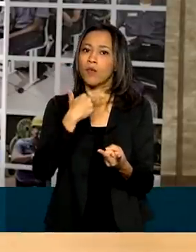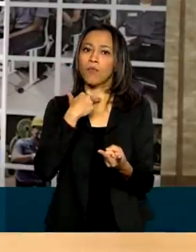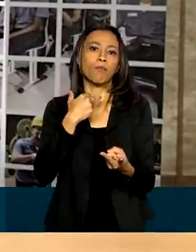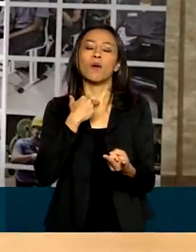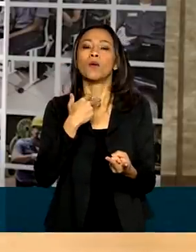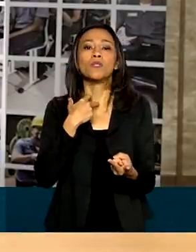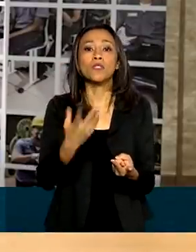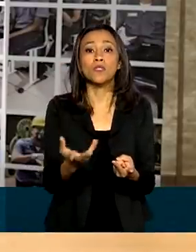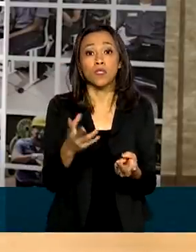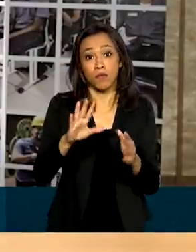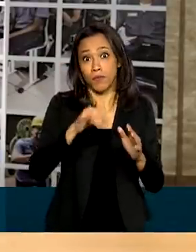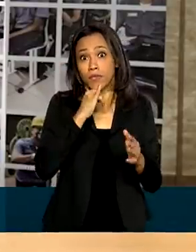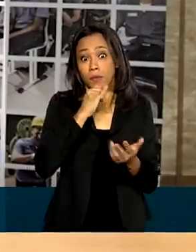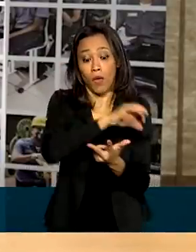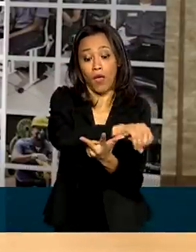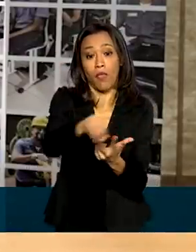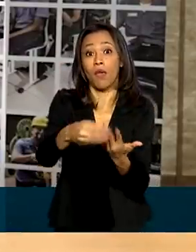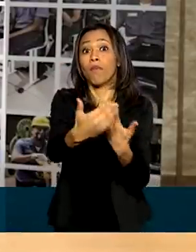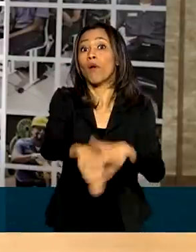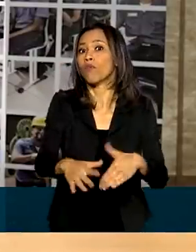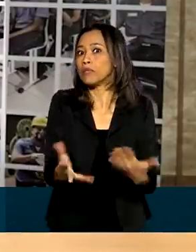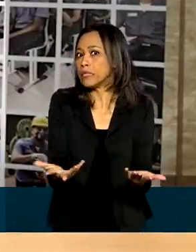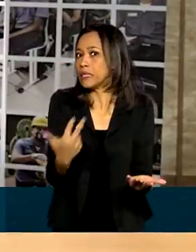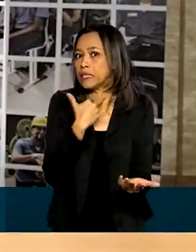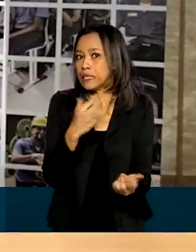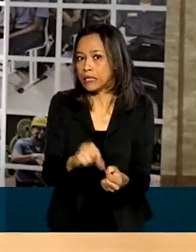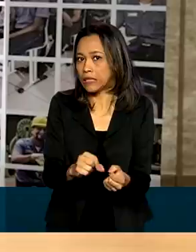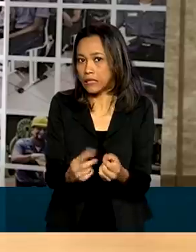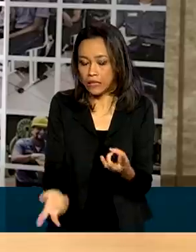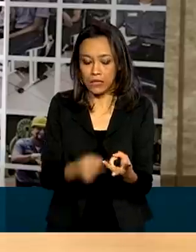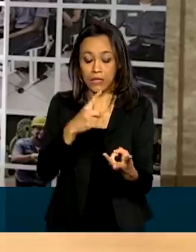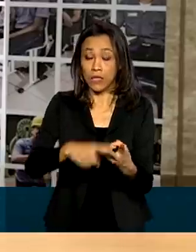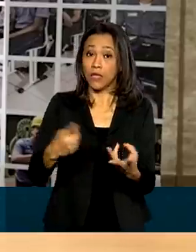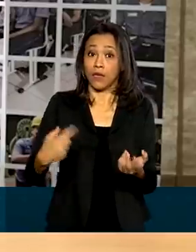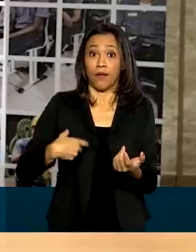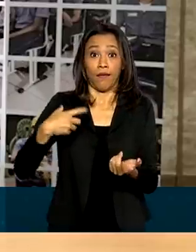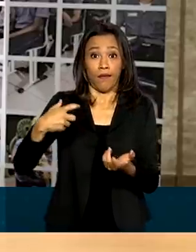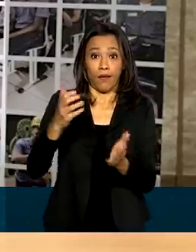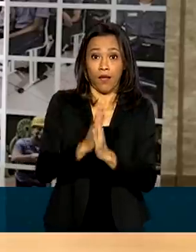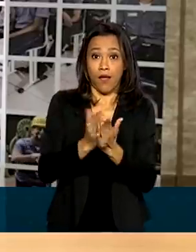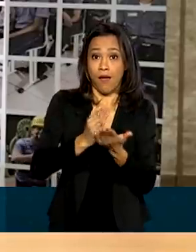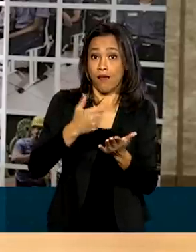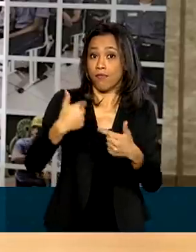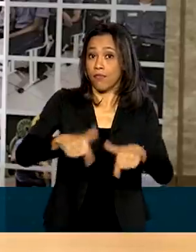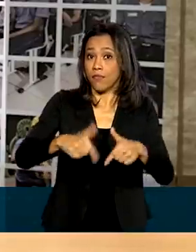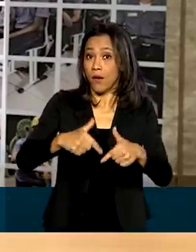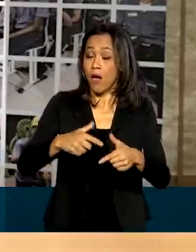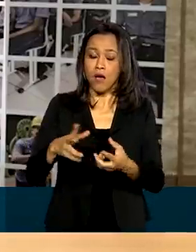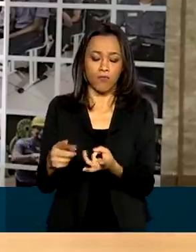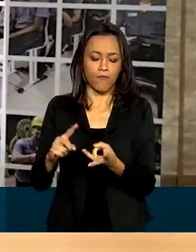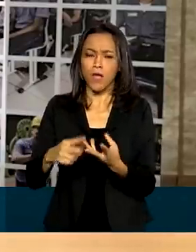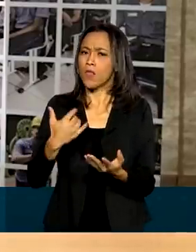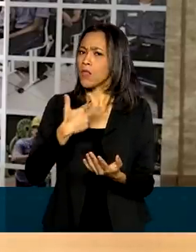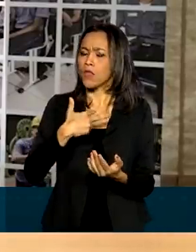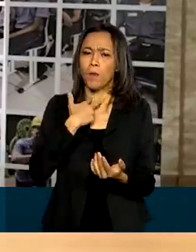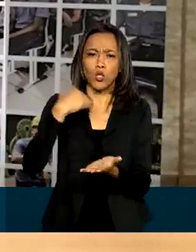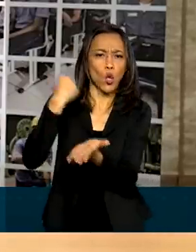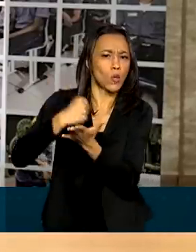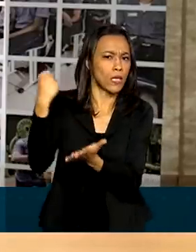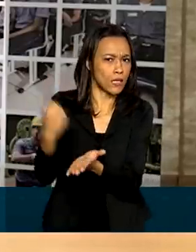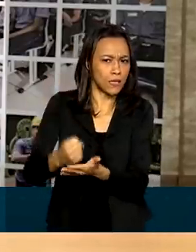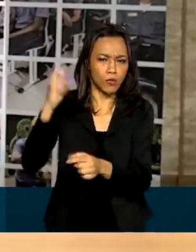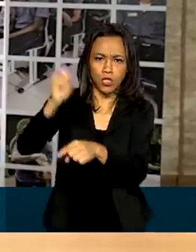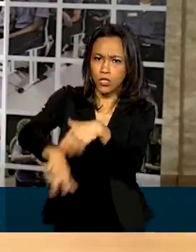ensino. Estamos com o Enem chegando, ele não pode retirar carteira de trabalho, ele não pode participar de contratação por parte do governo federal,